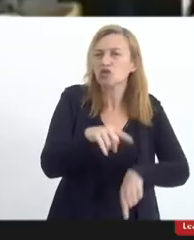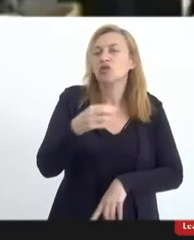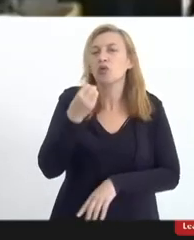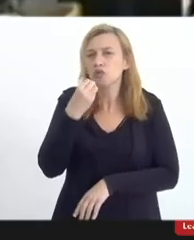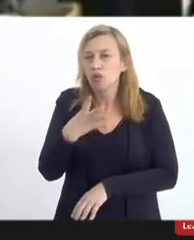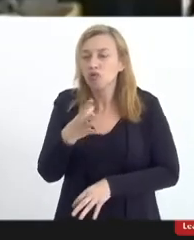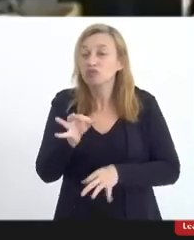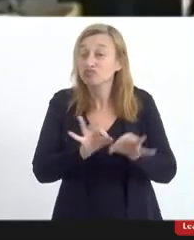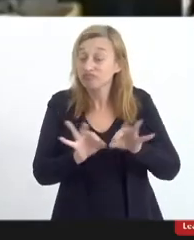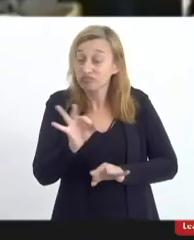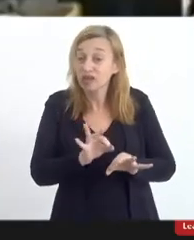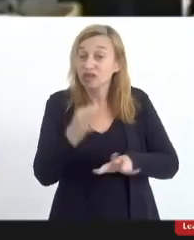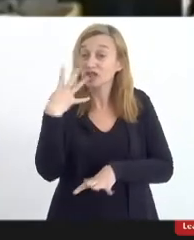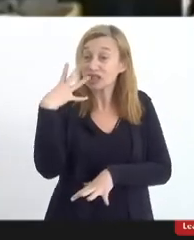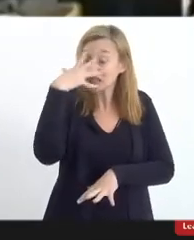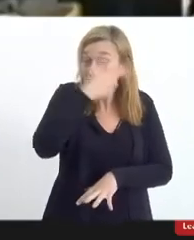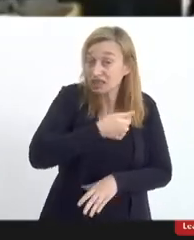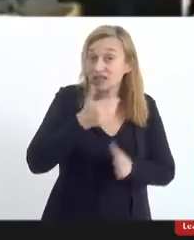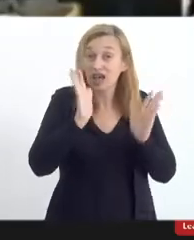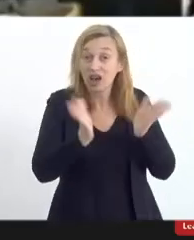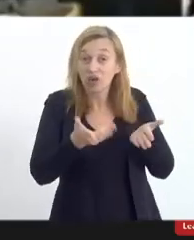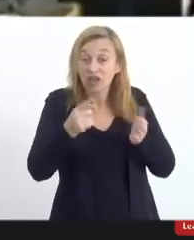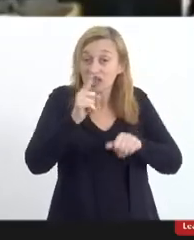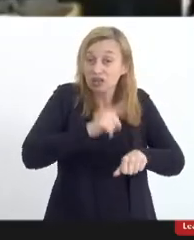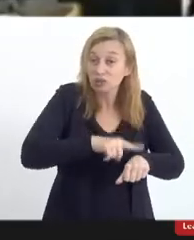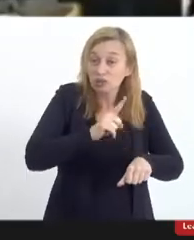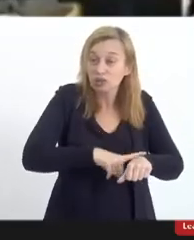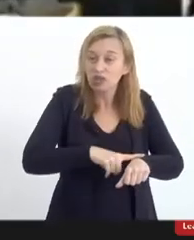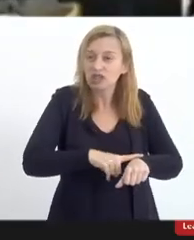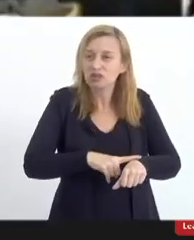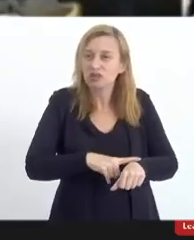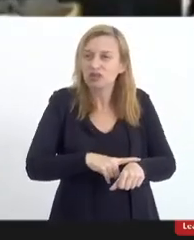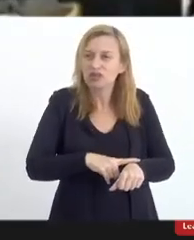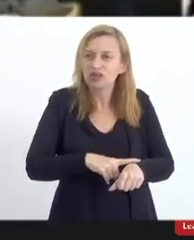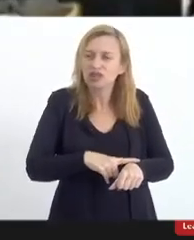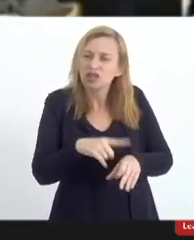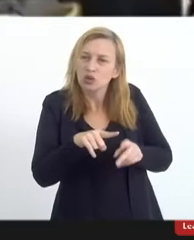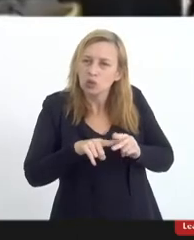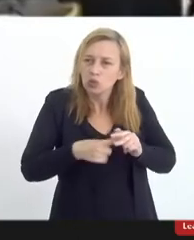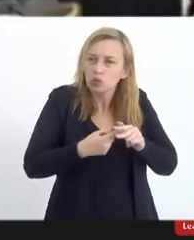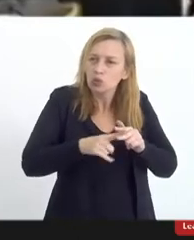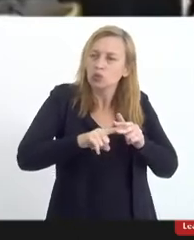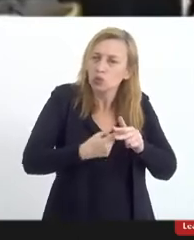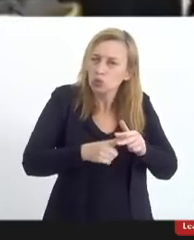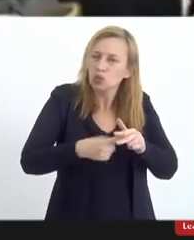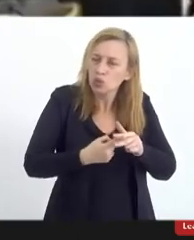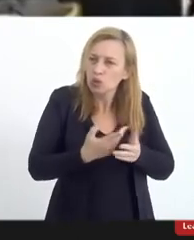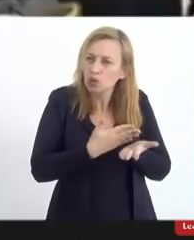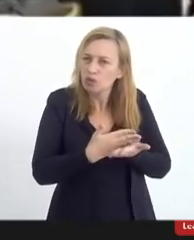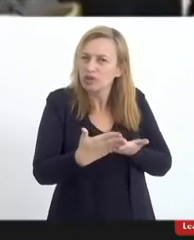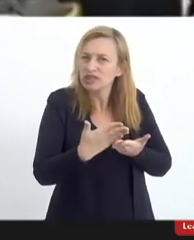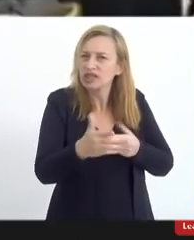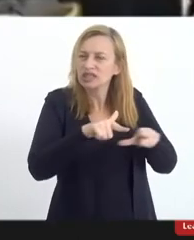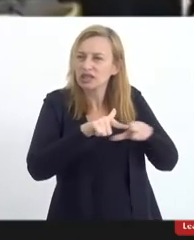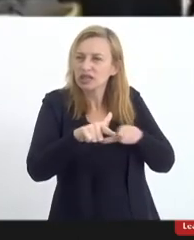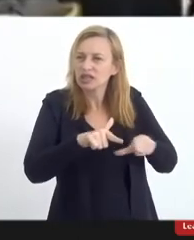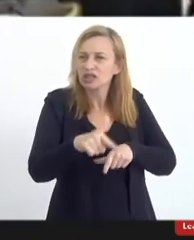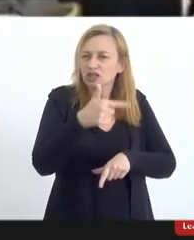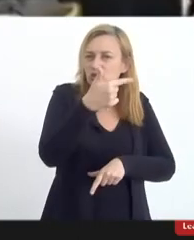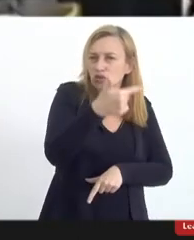bonito que a gente está agora, nesse momento, fazendo os ajustes para começar a trabalhar em